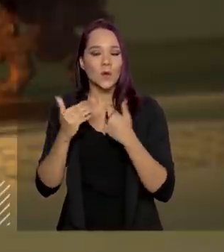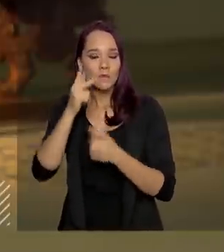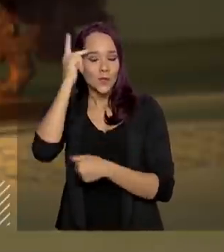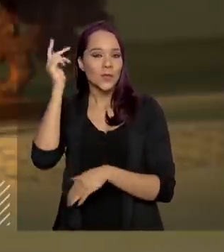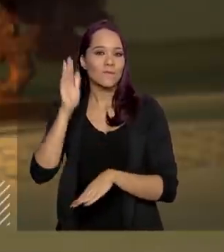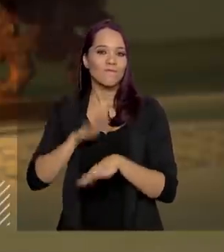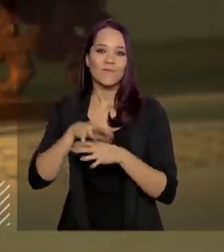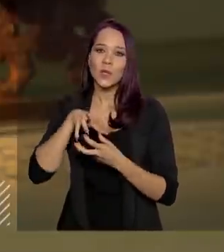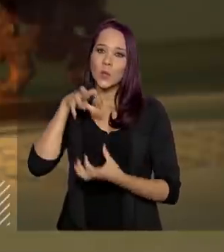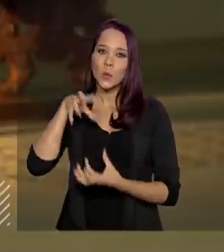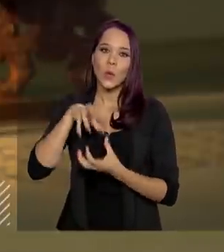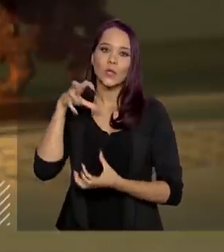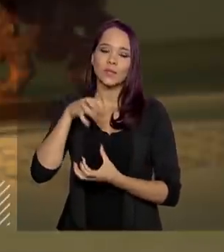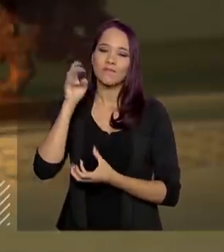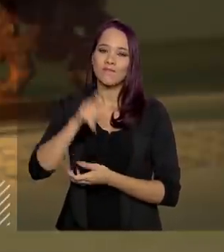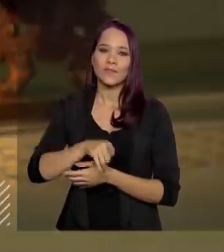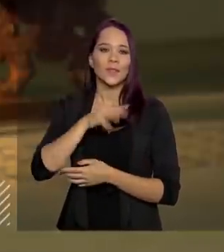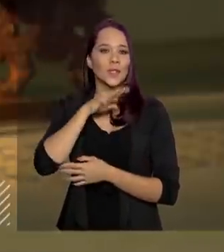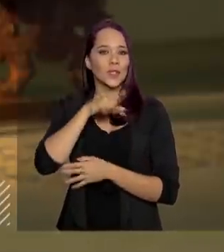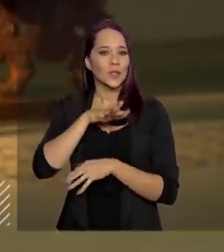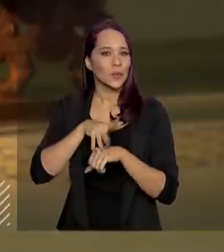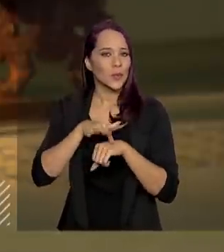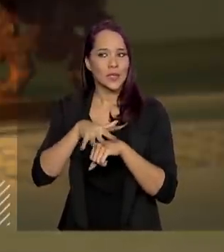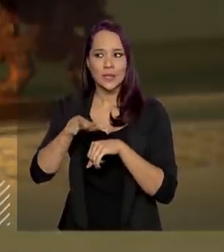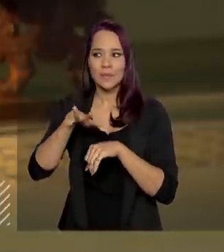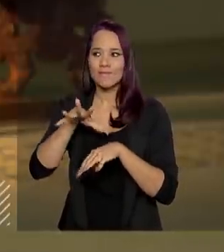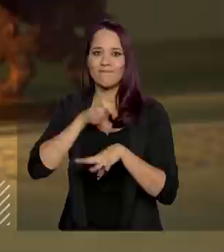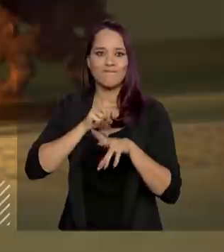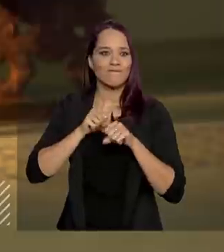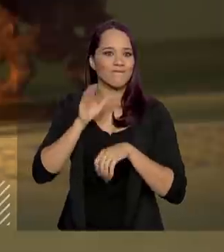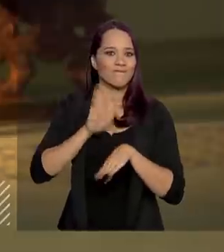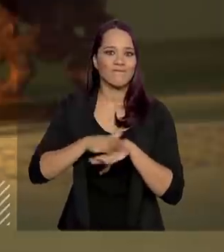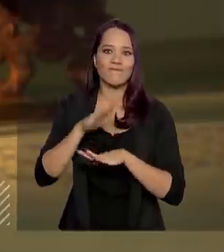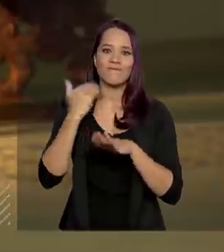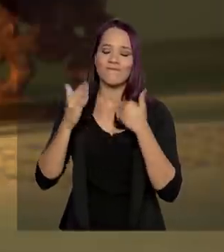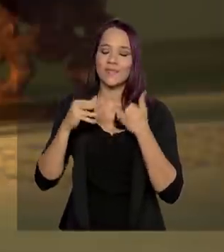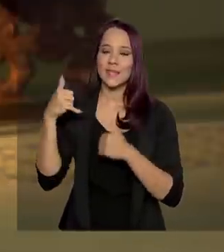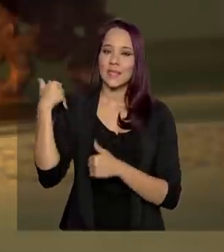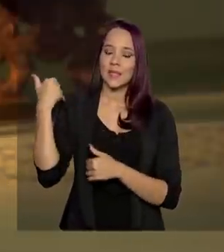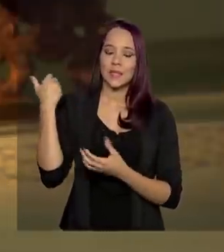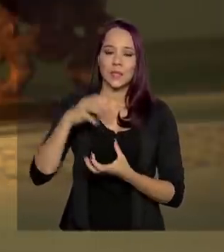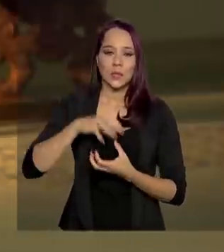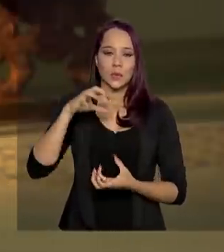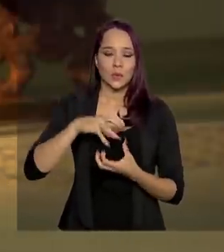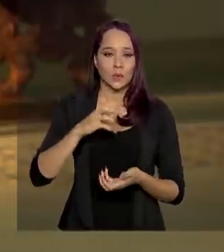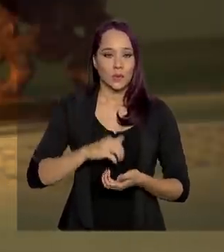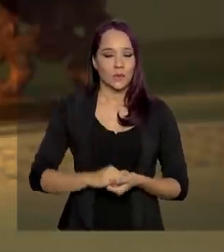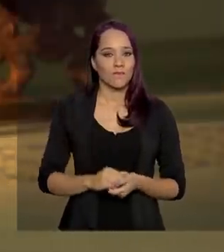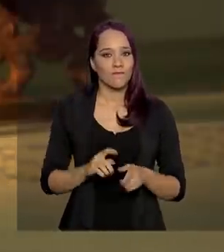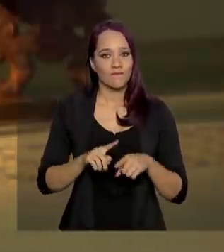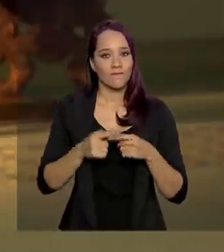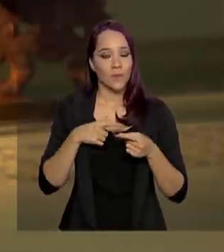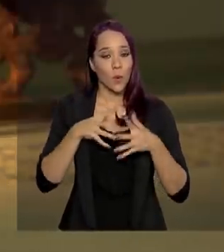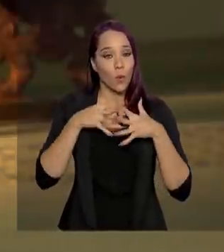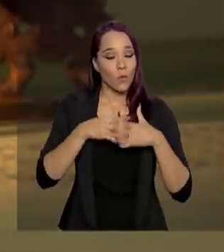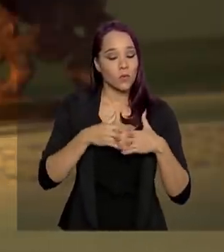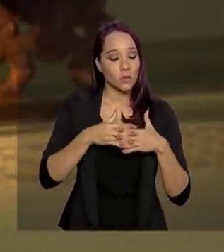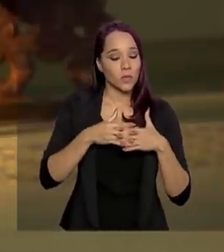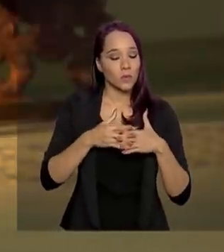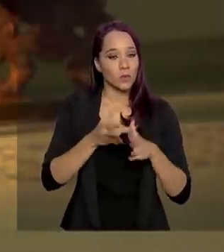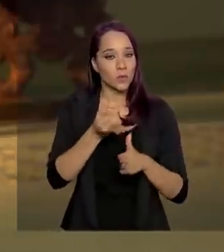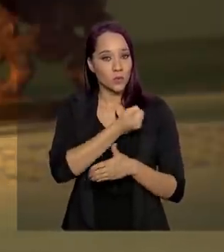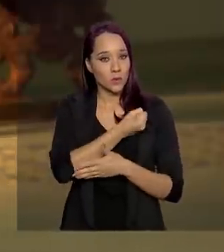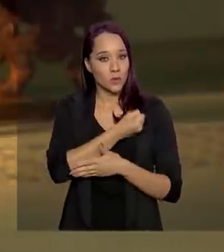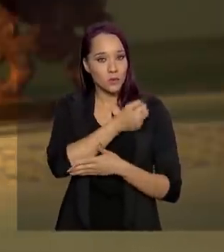idosas. É uma doença que ceifa a vida dos nossos anciãos. Mas há uma grande confusão de números na medida em que as